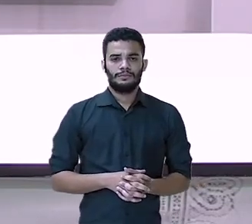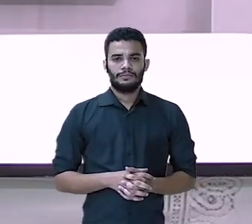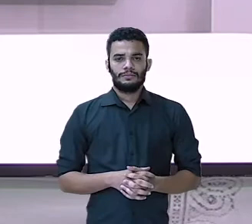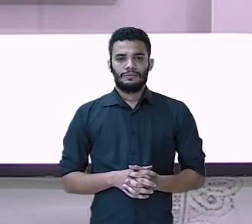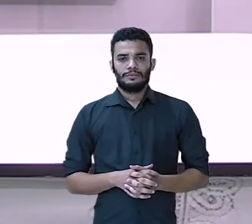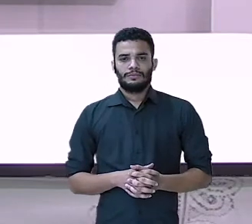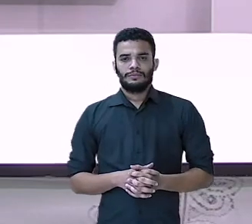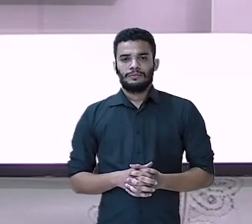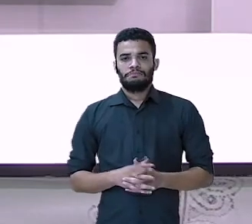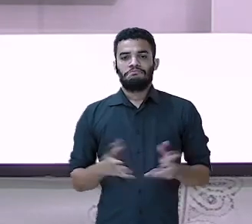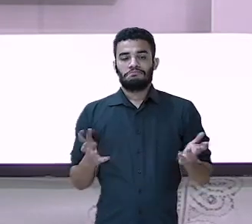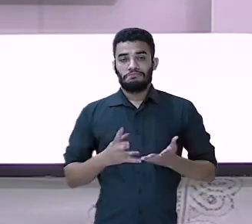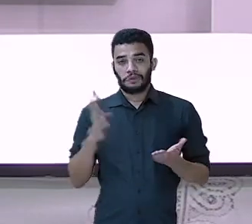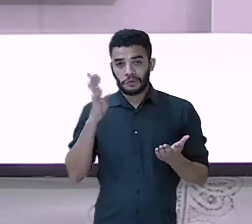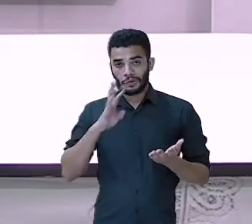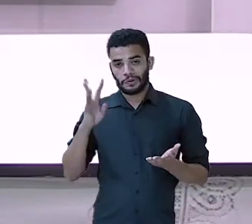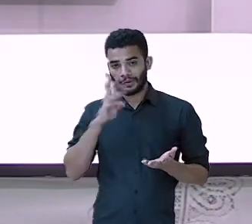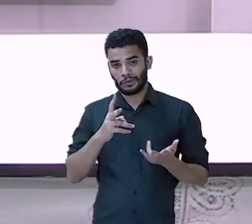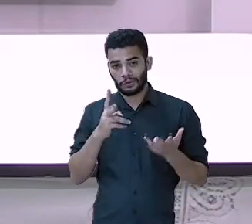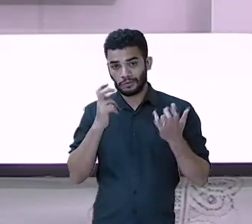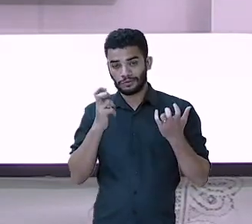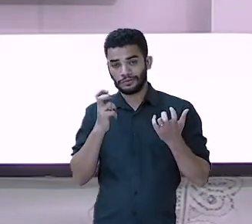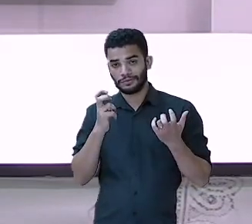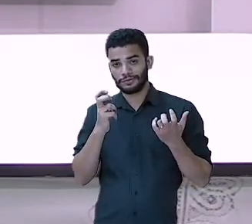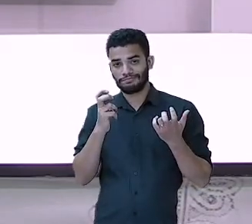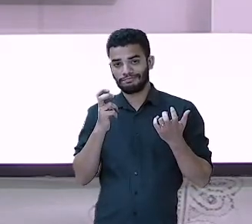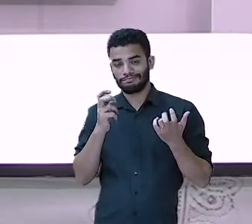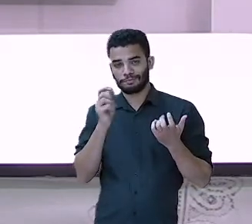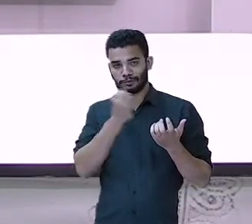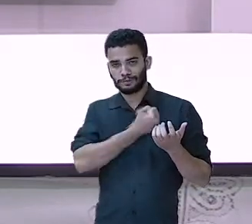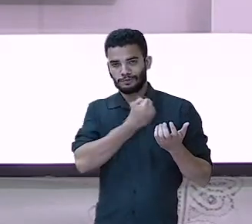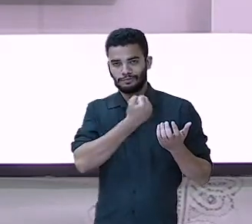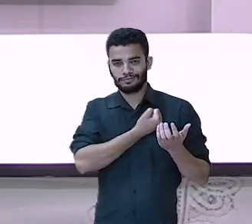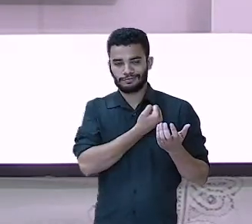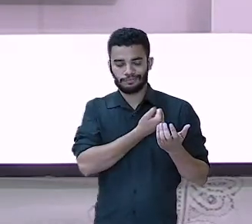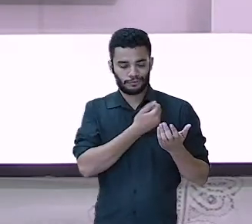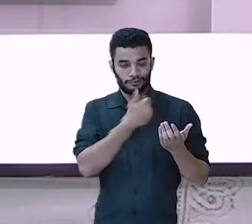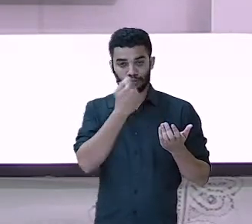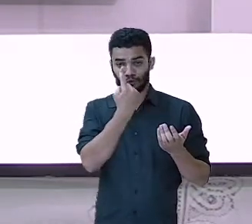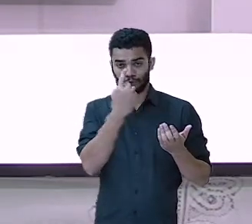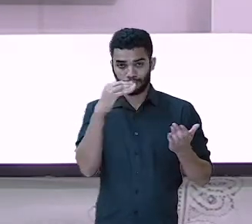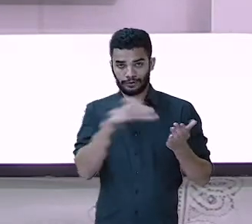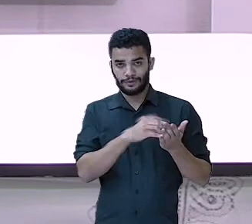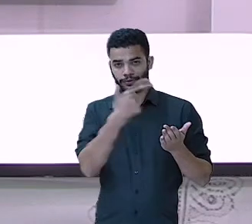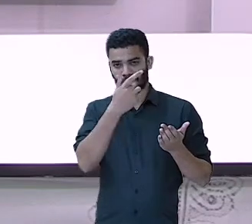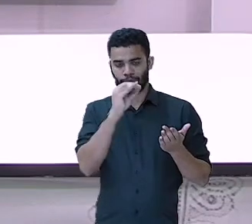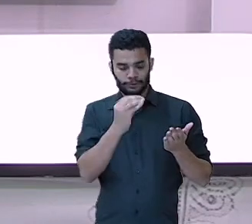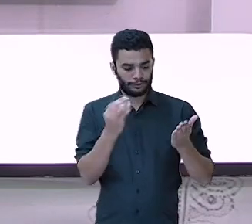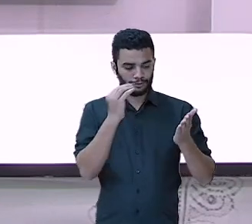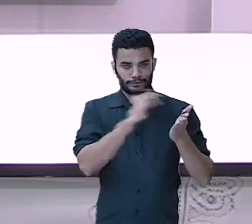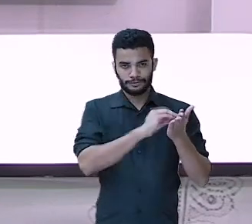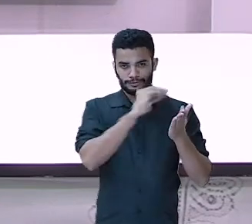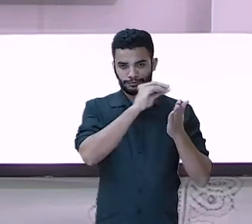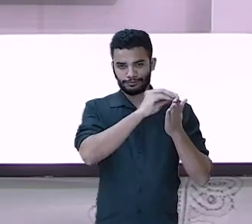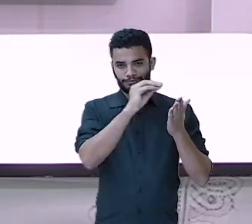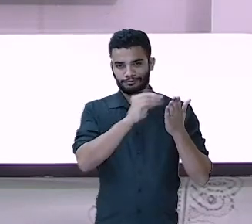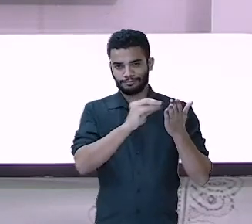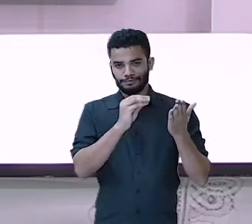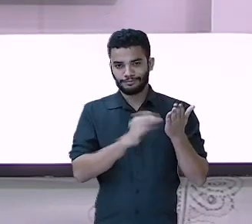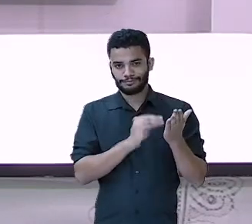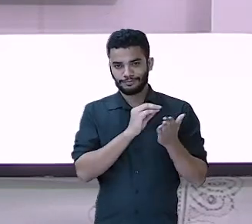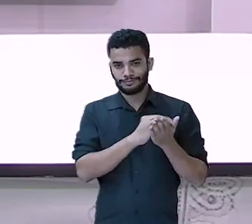Olha que legal. Eu numerei todas de 1 a 20 e coloquei aqui, ó.